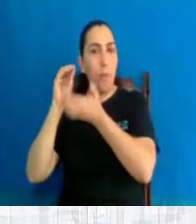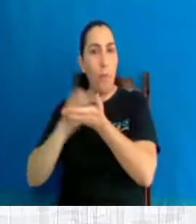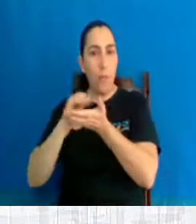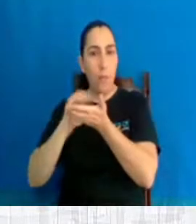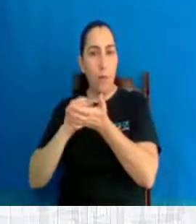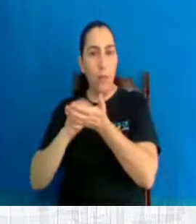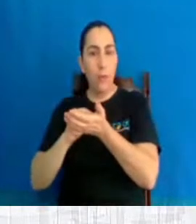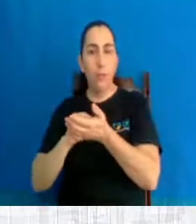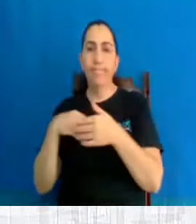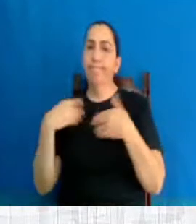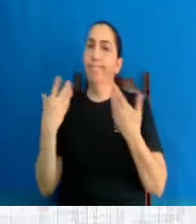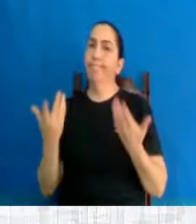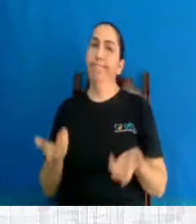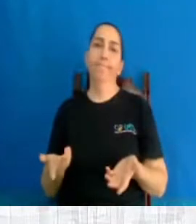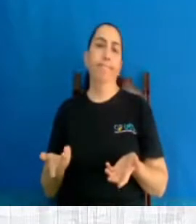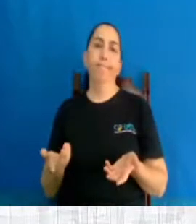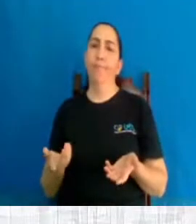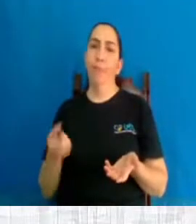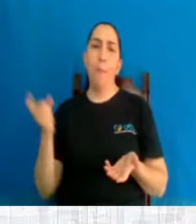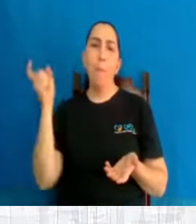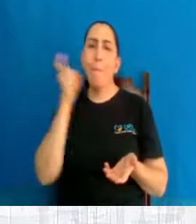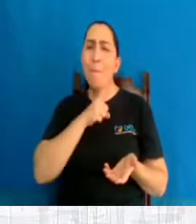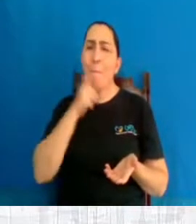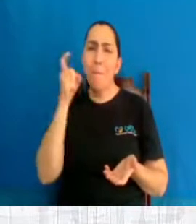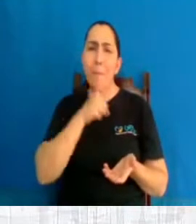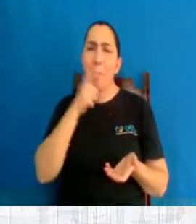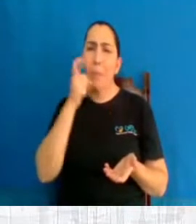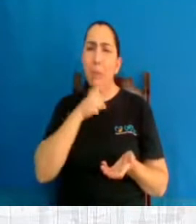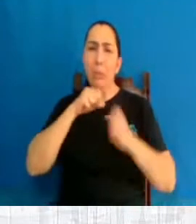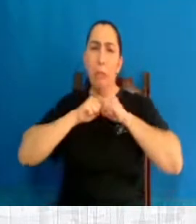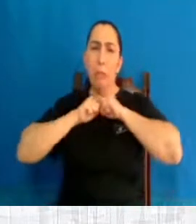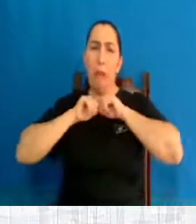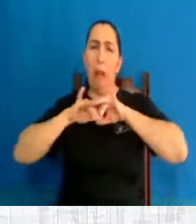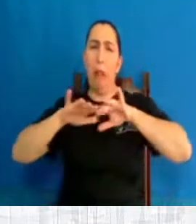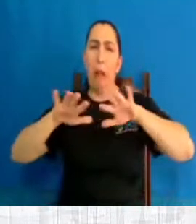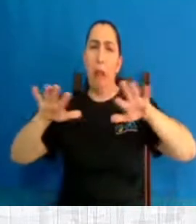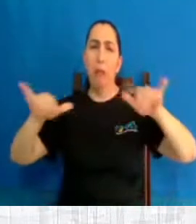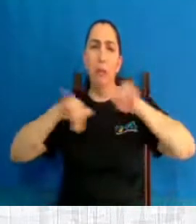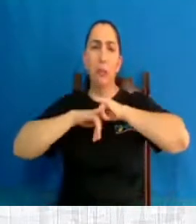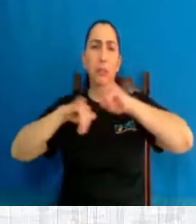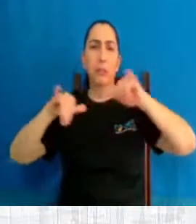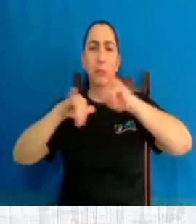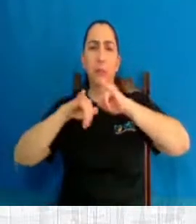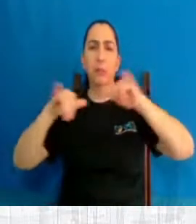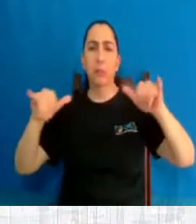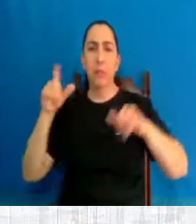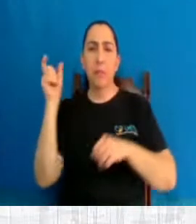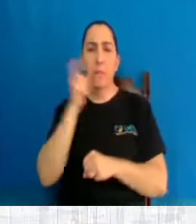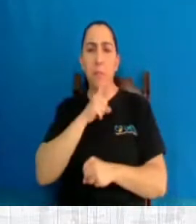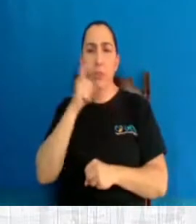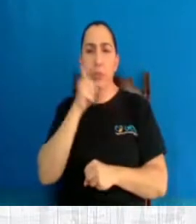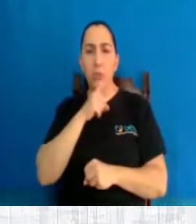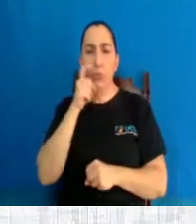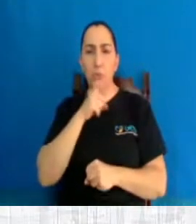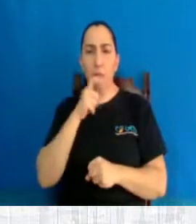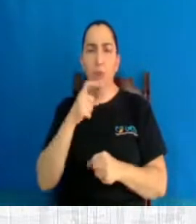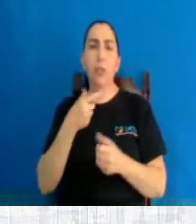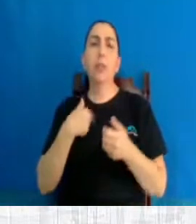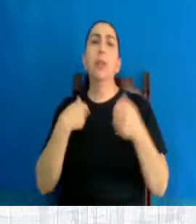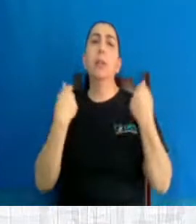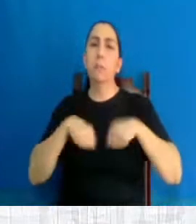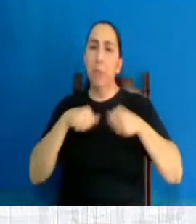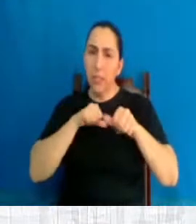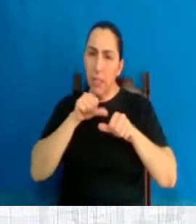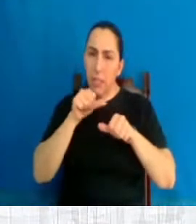Isso é má fé da imprensa que está divulgando isso. Porque não é isso que está escrito lá. Inclusive, para revogar, teria que